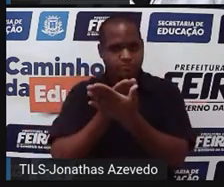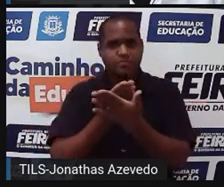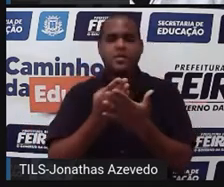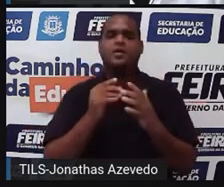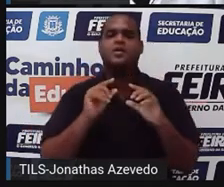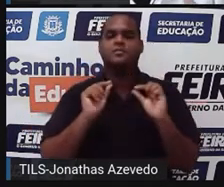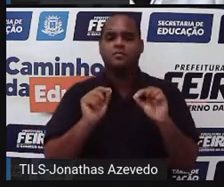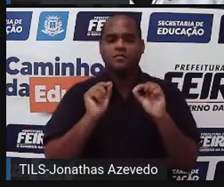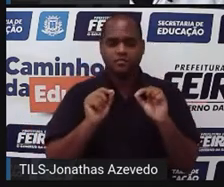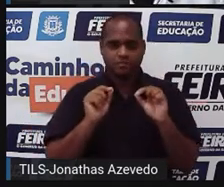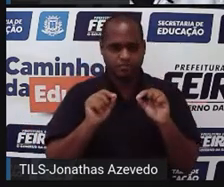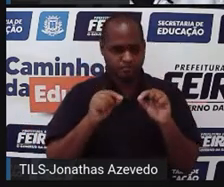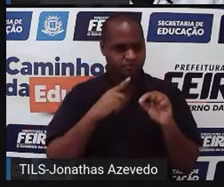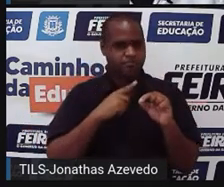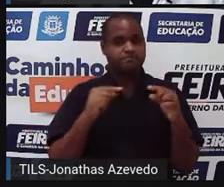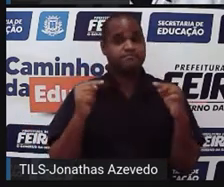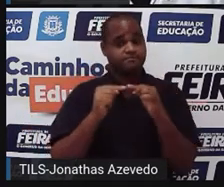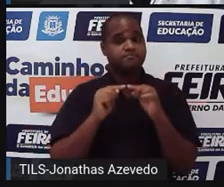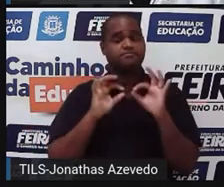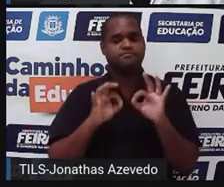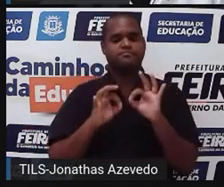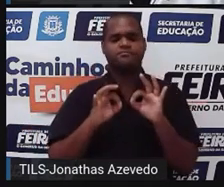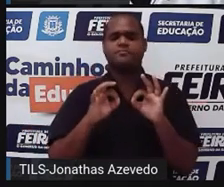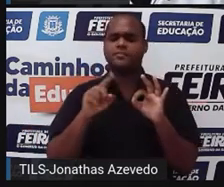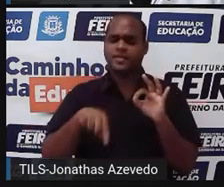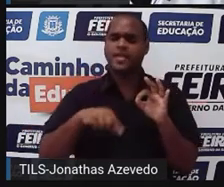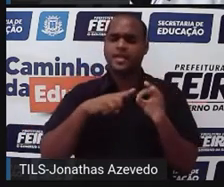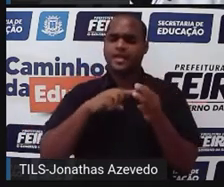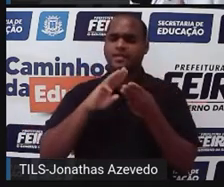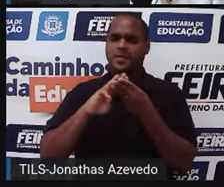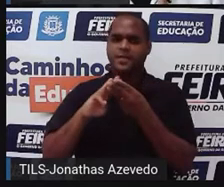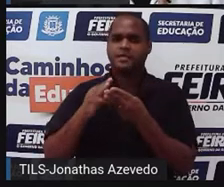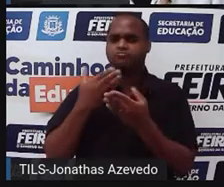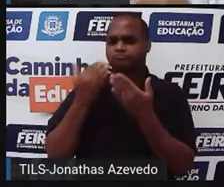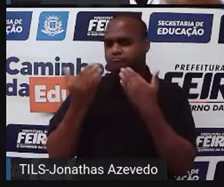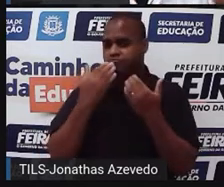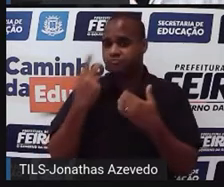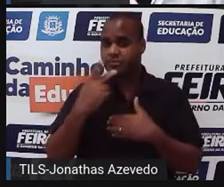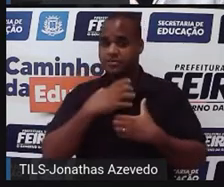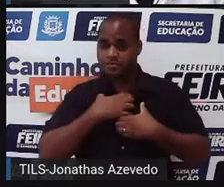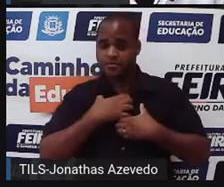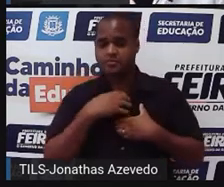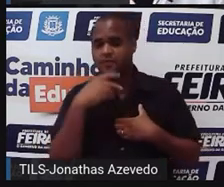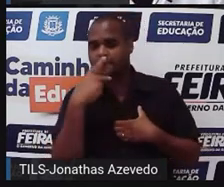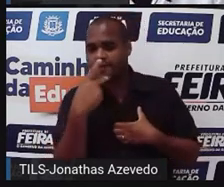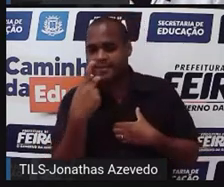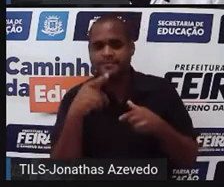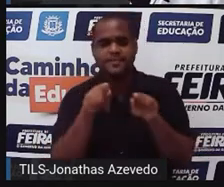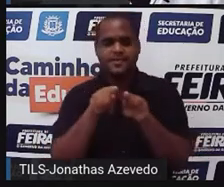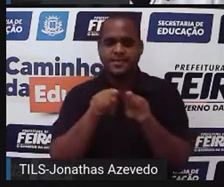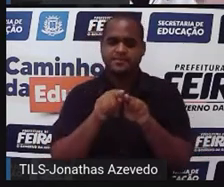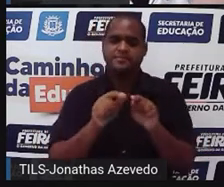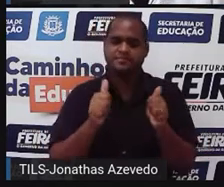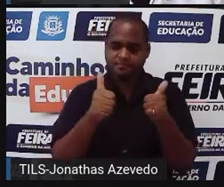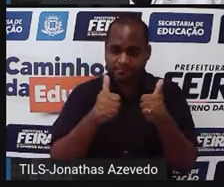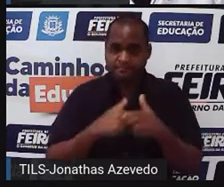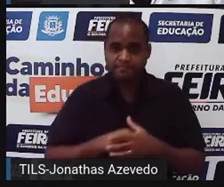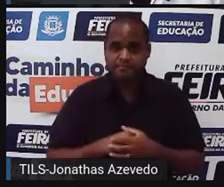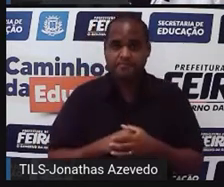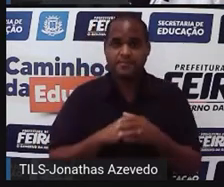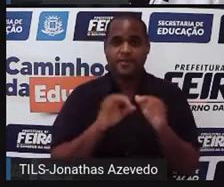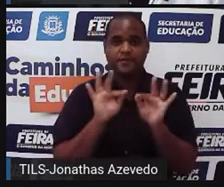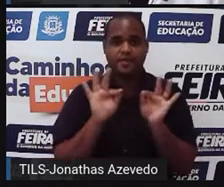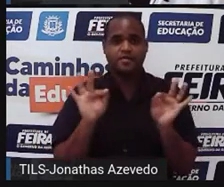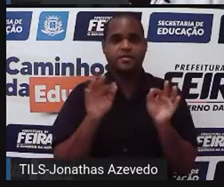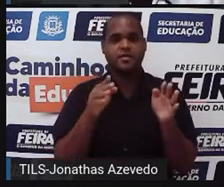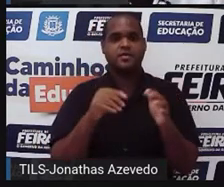de fato, faz com que a matemática tenha sentido pra mim e tenha sentido pra você, certo? A frase é